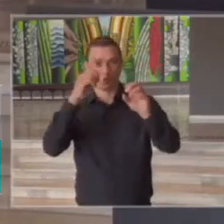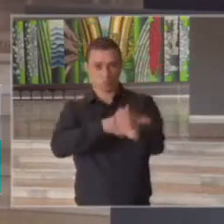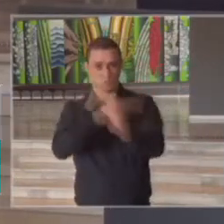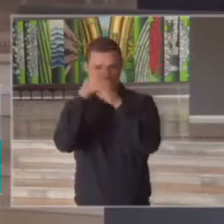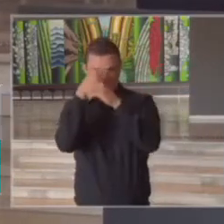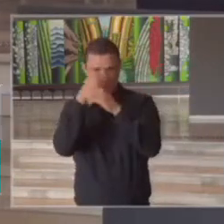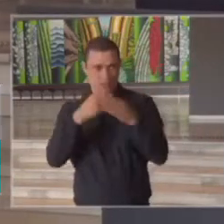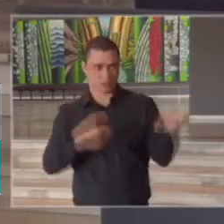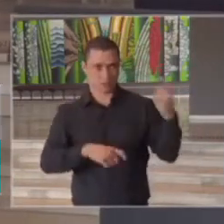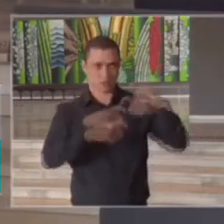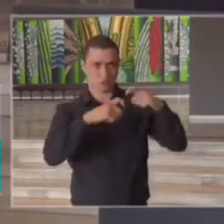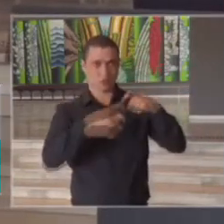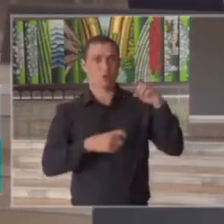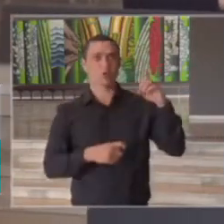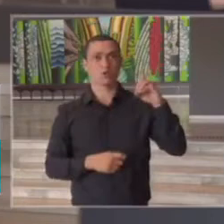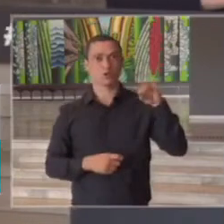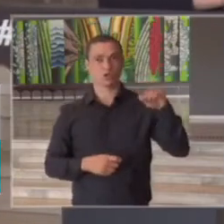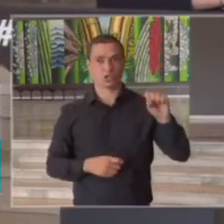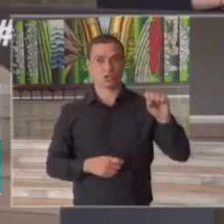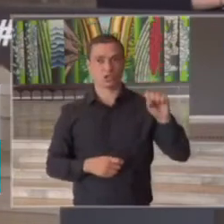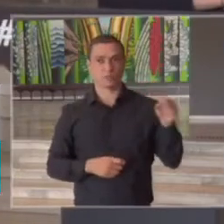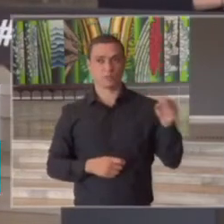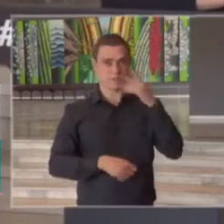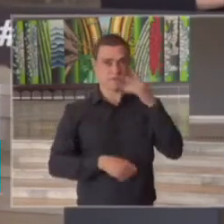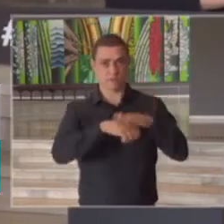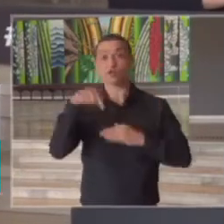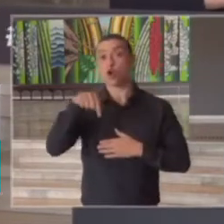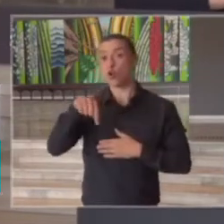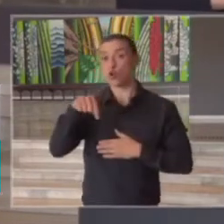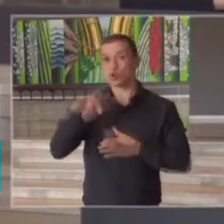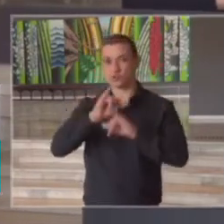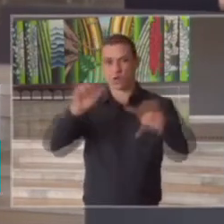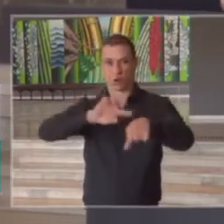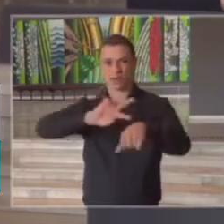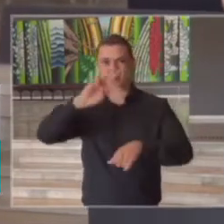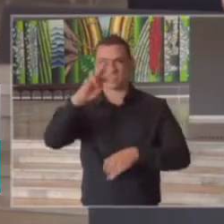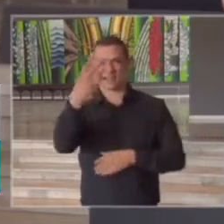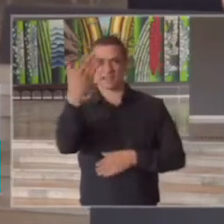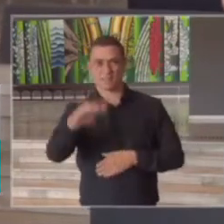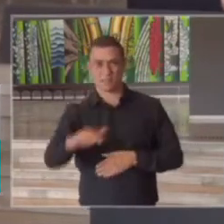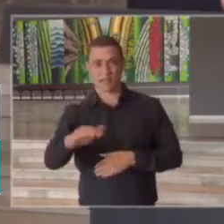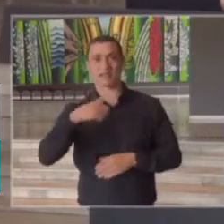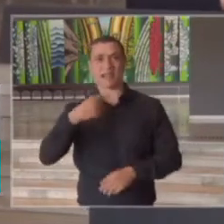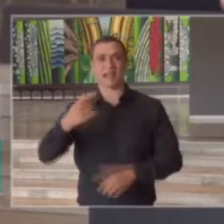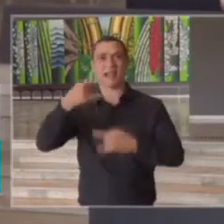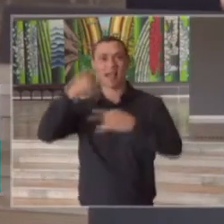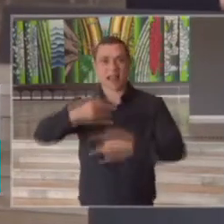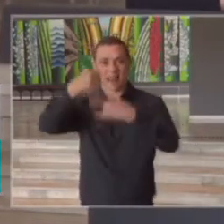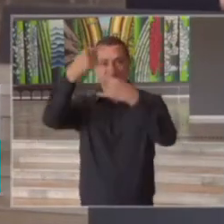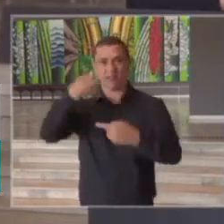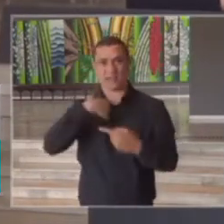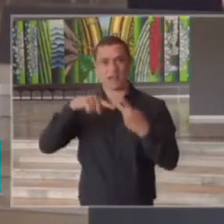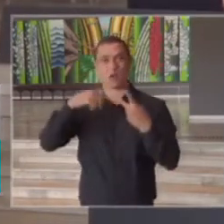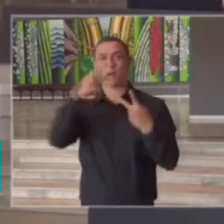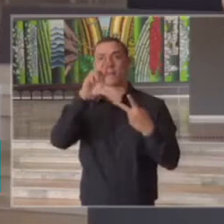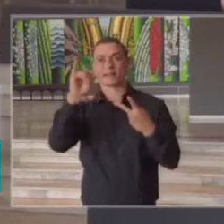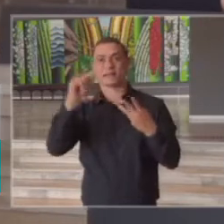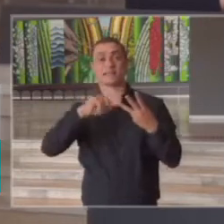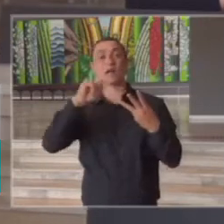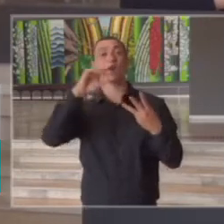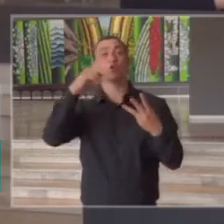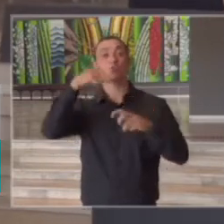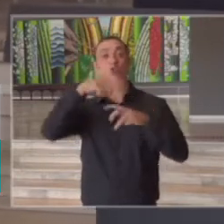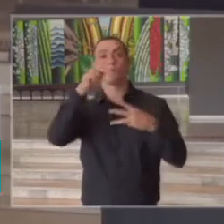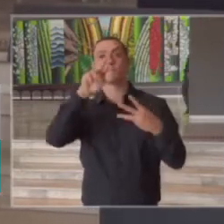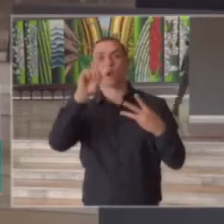Carlos Carvalho vai falar mas eu só ressalto hoje até às 15h30 uma live eu, a Patrícia e o doutor Paulo Menezes para